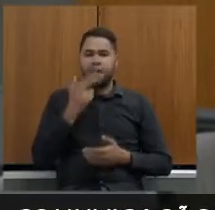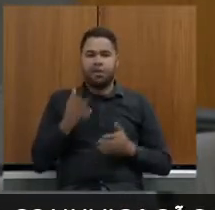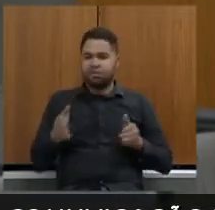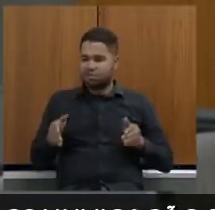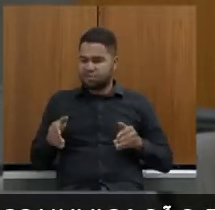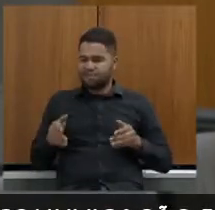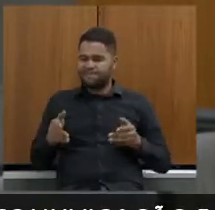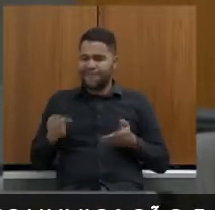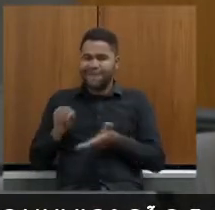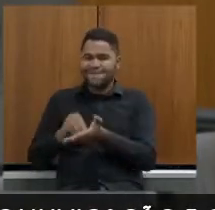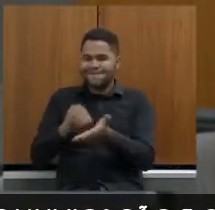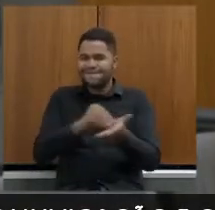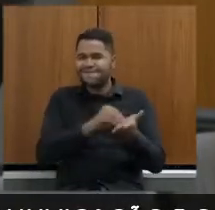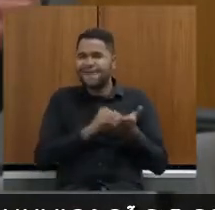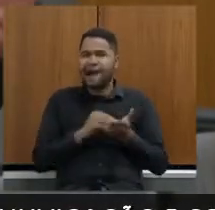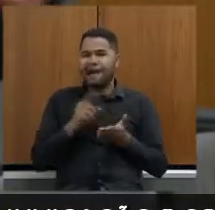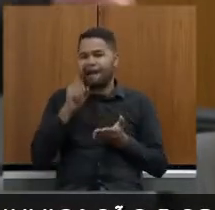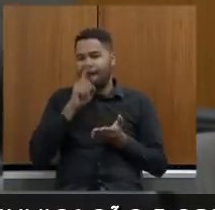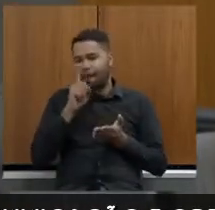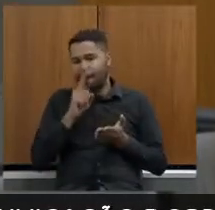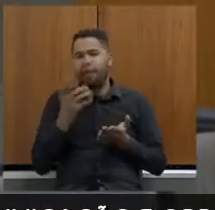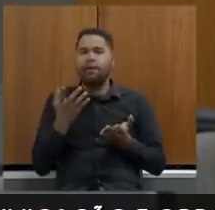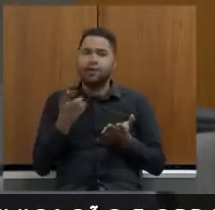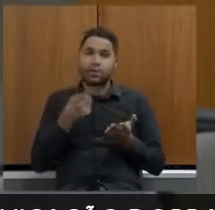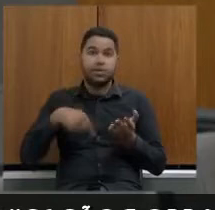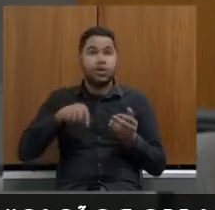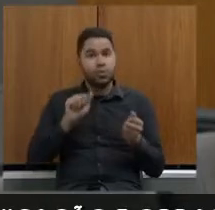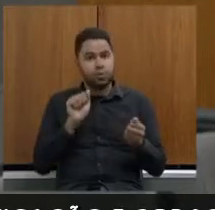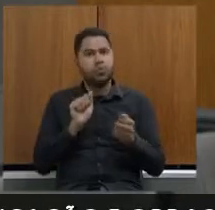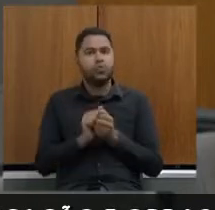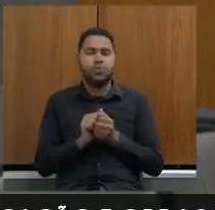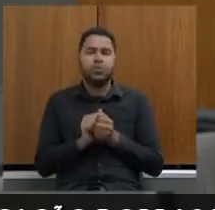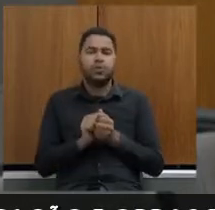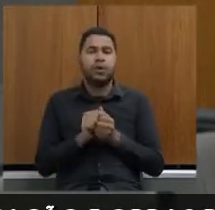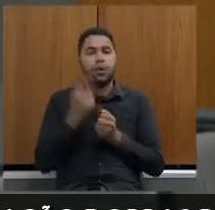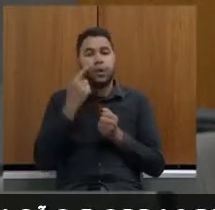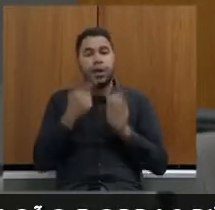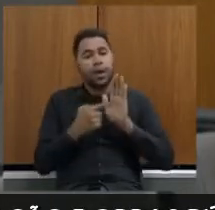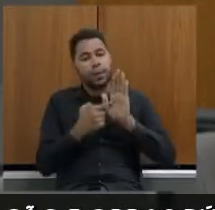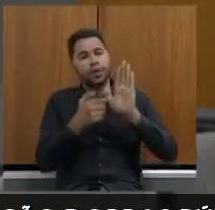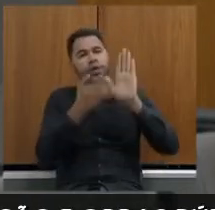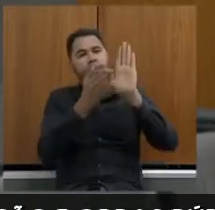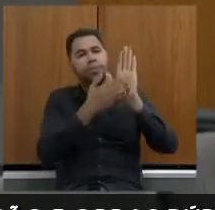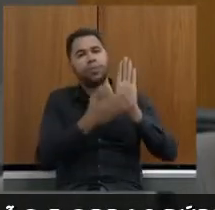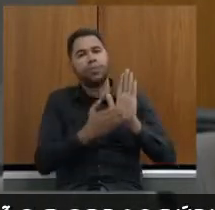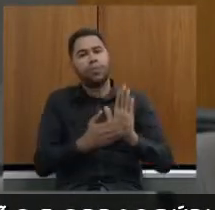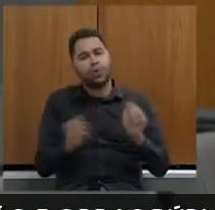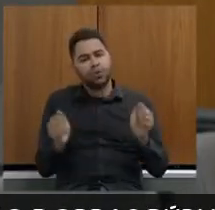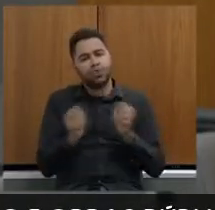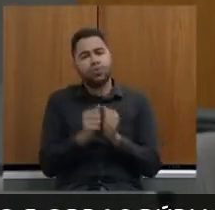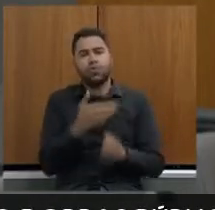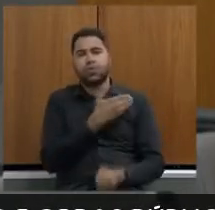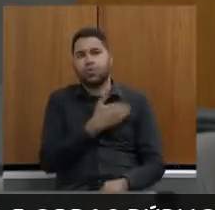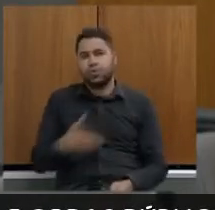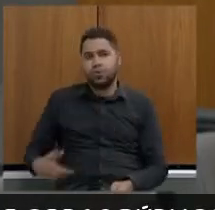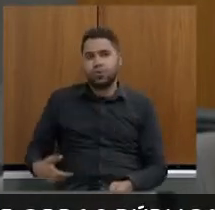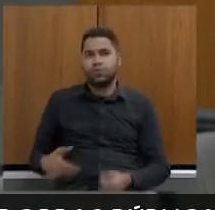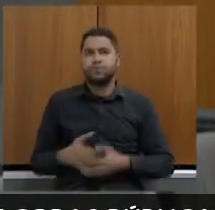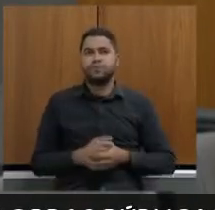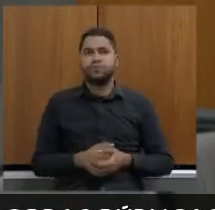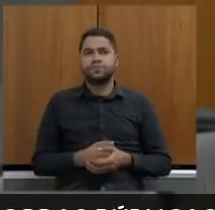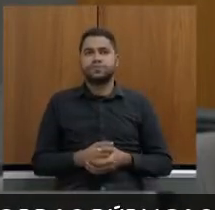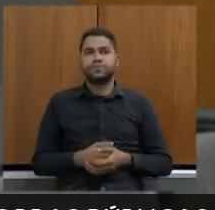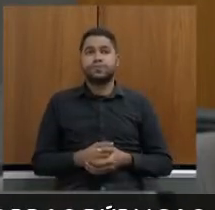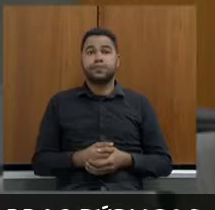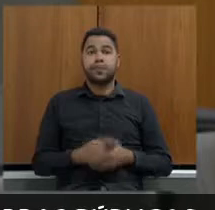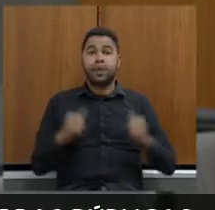sinalização e a gente precisa muito estar junto até mesmo apresentar propostas junto ao governo falar de